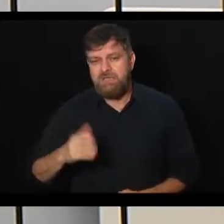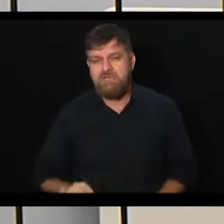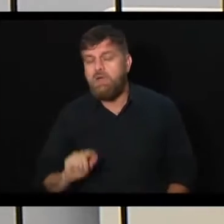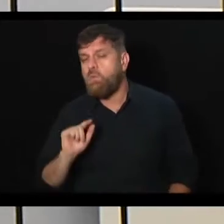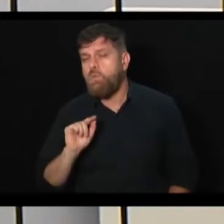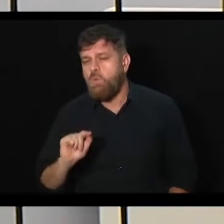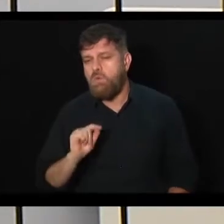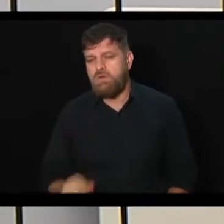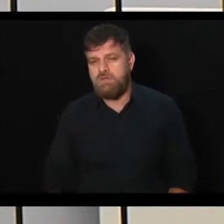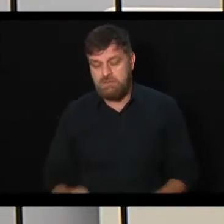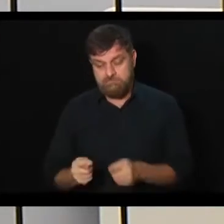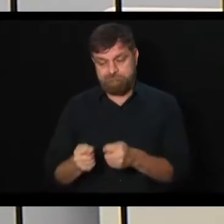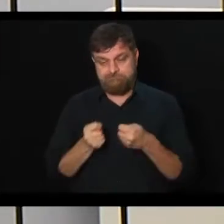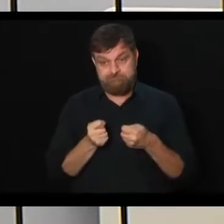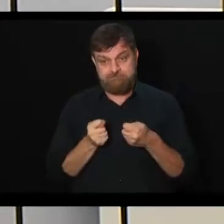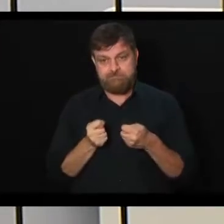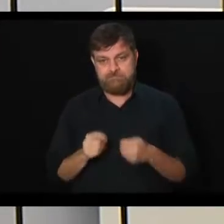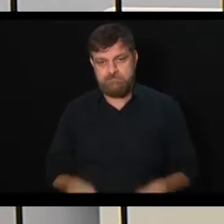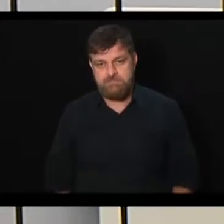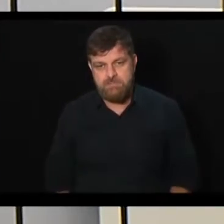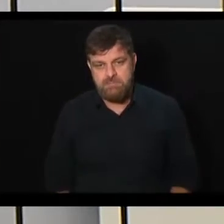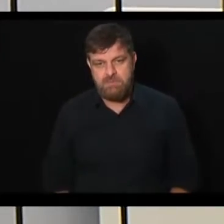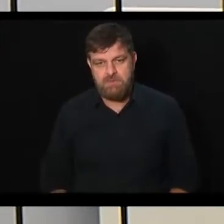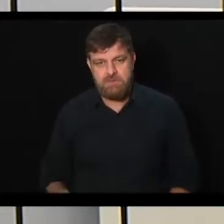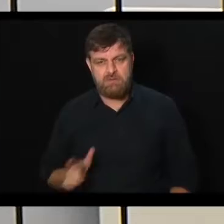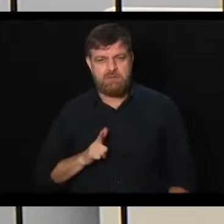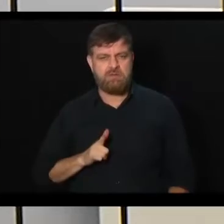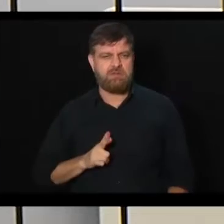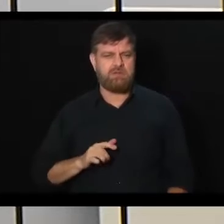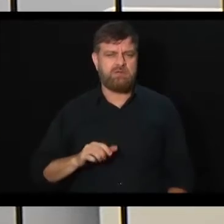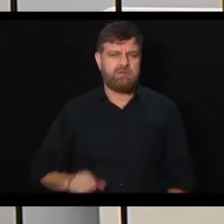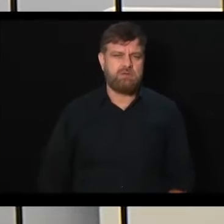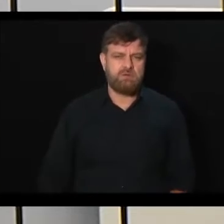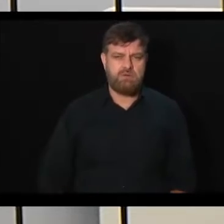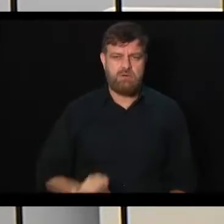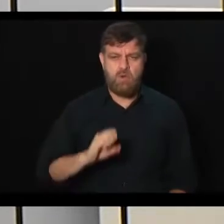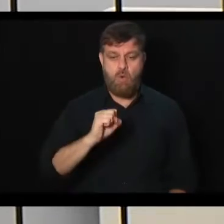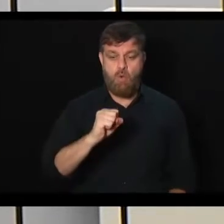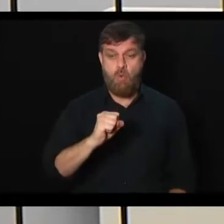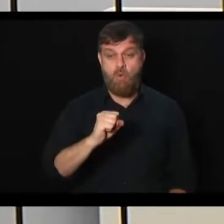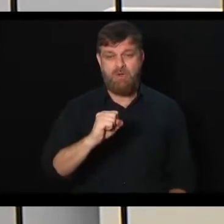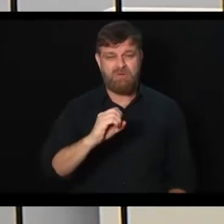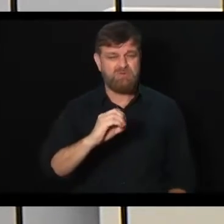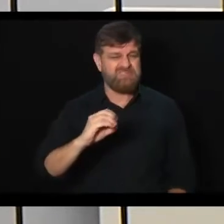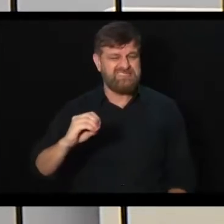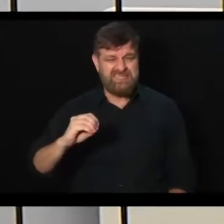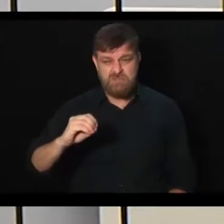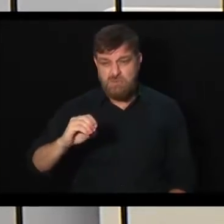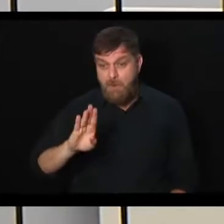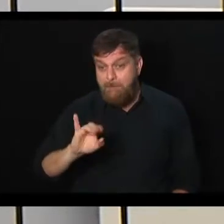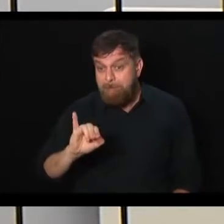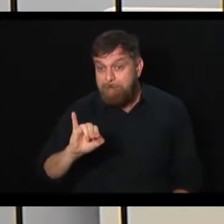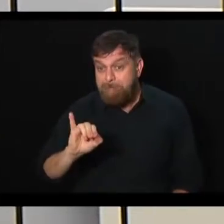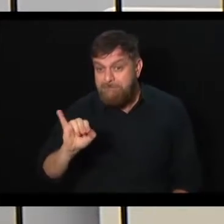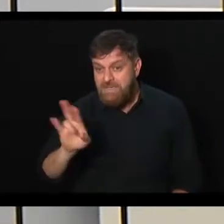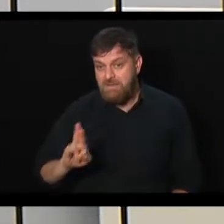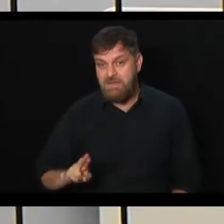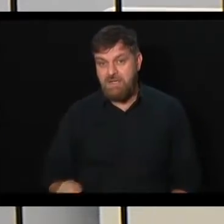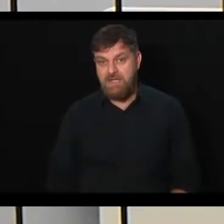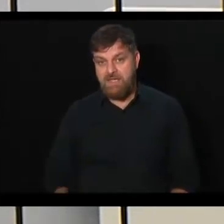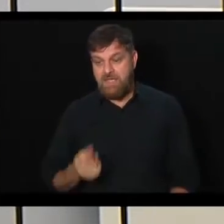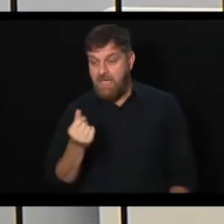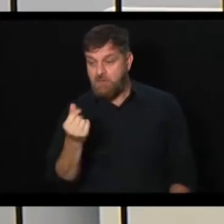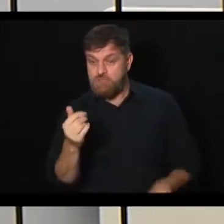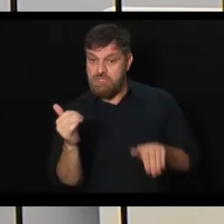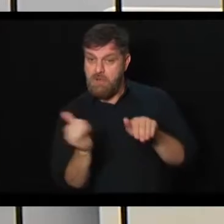economizar, a maior parte, novecentos e tantos, oitocentos e tantos bilhões, vem do regime geral da previdência social.